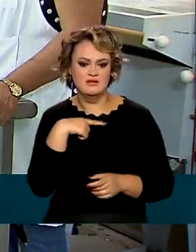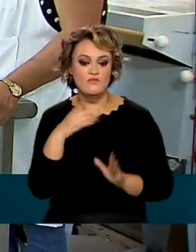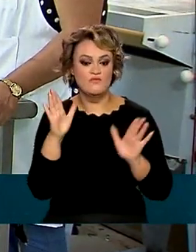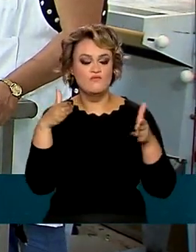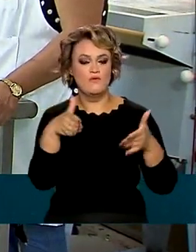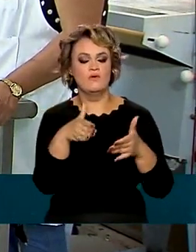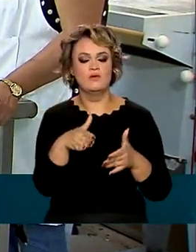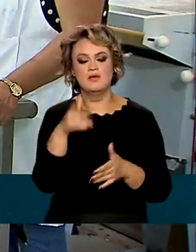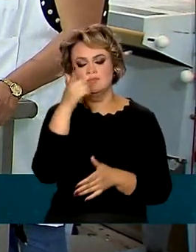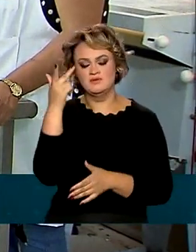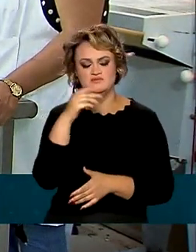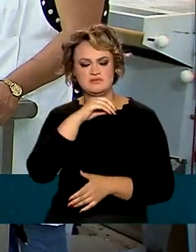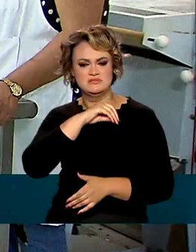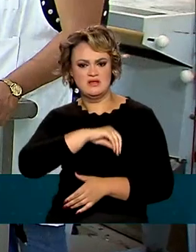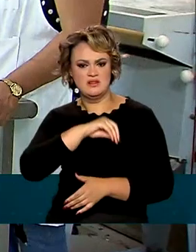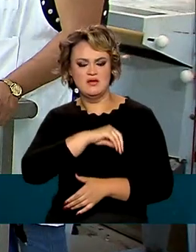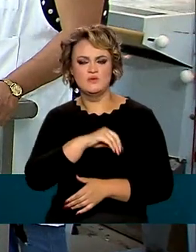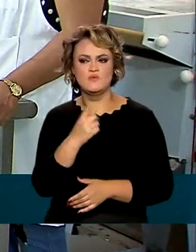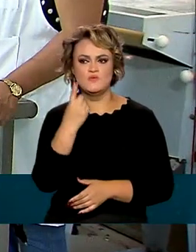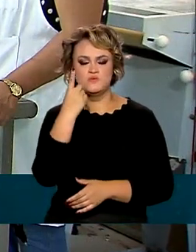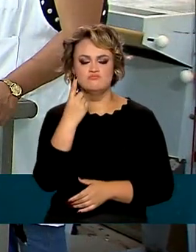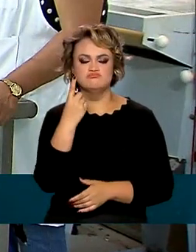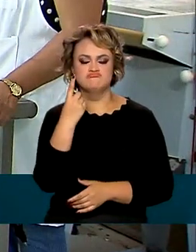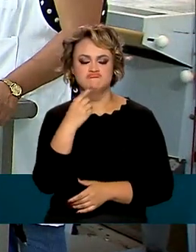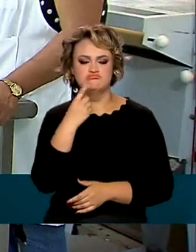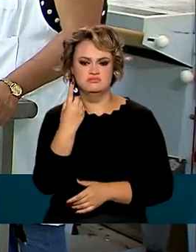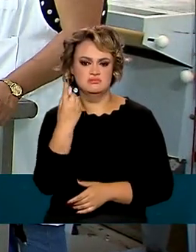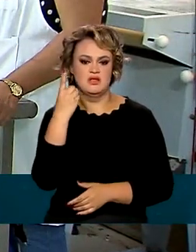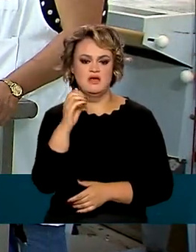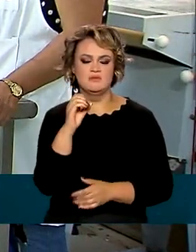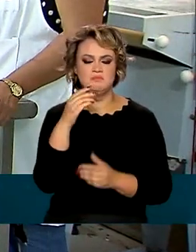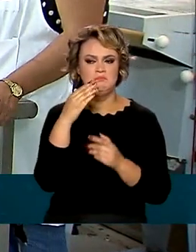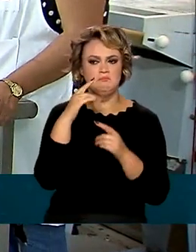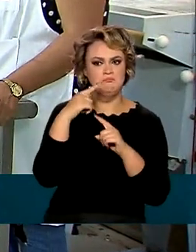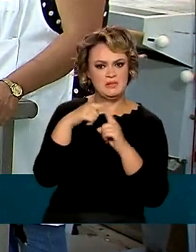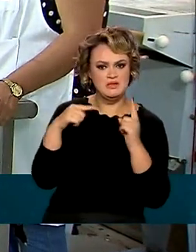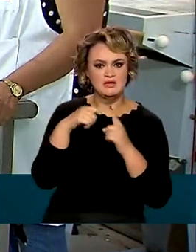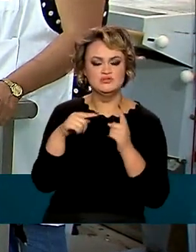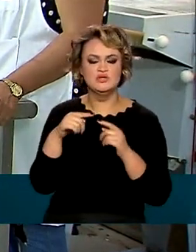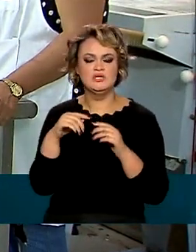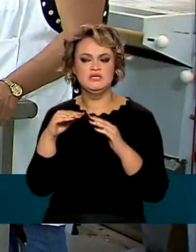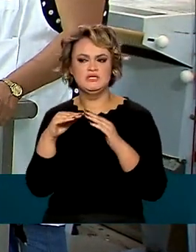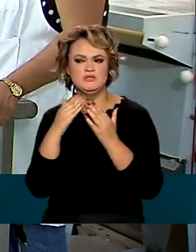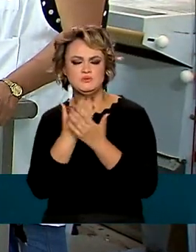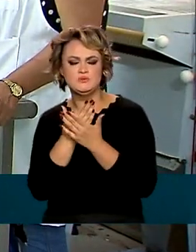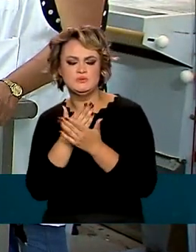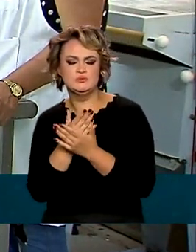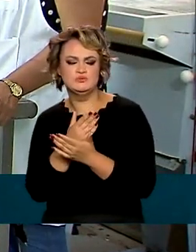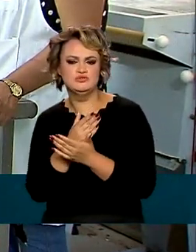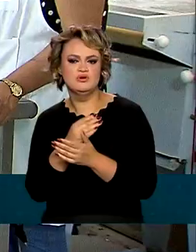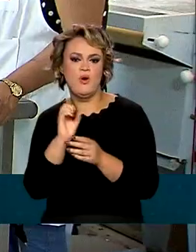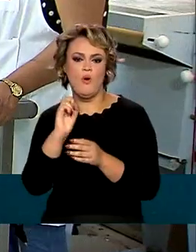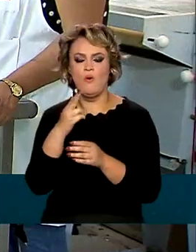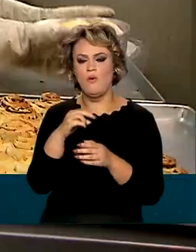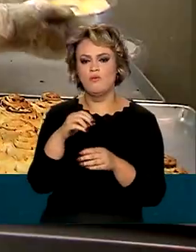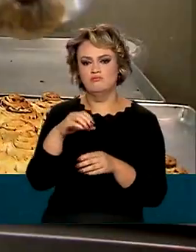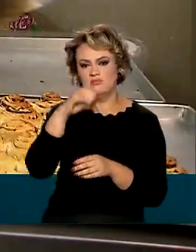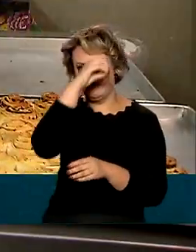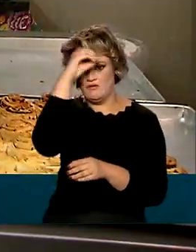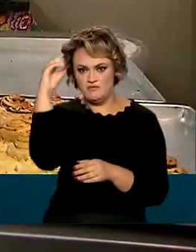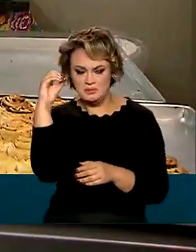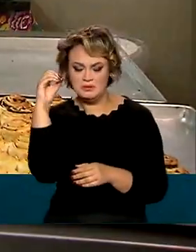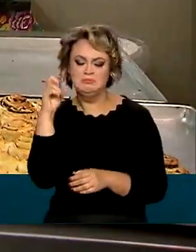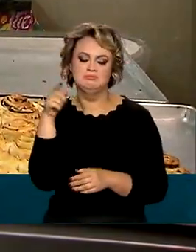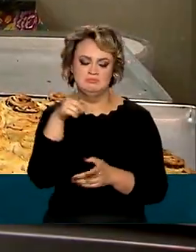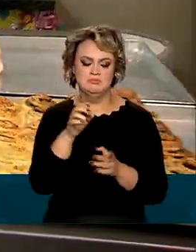foco nas que têm renda mensal de até um salário mínimo e meio, que estejam no ensino básico ou que não tenham escolaridade. O